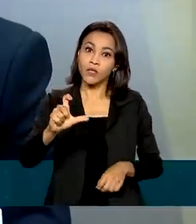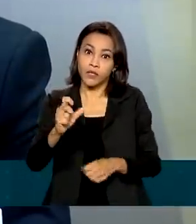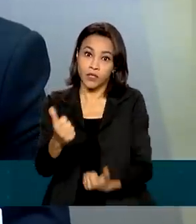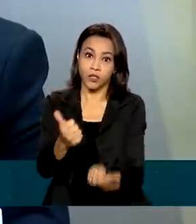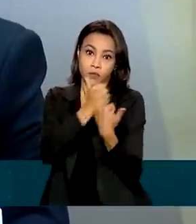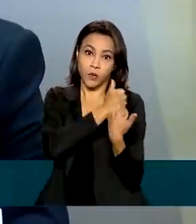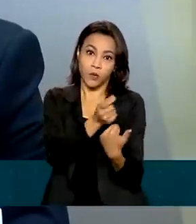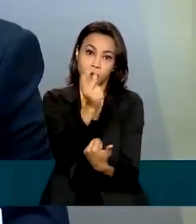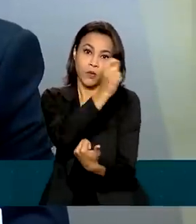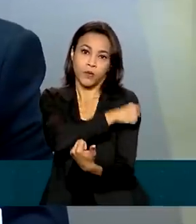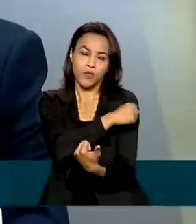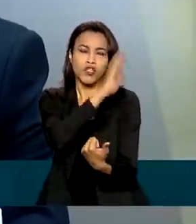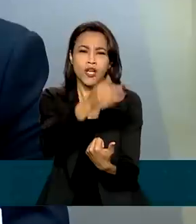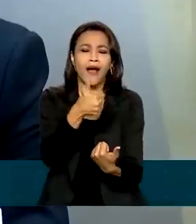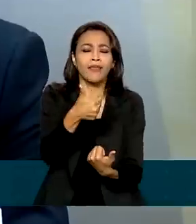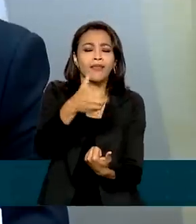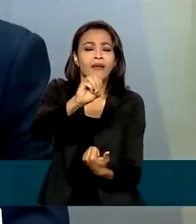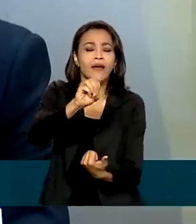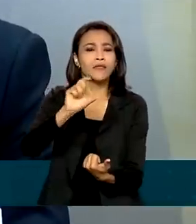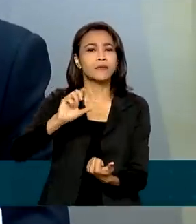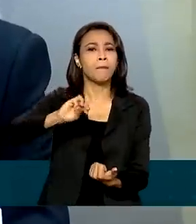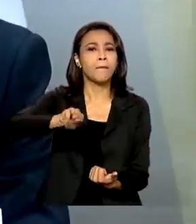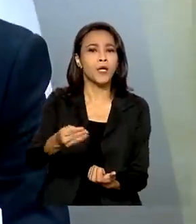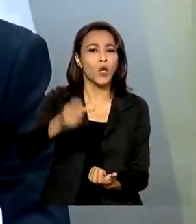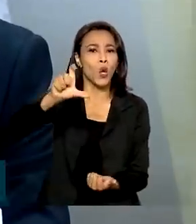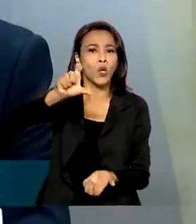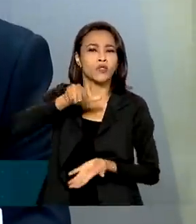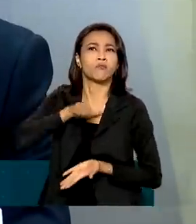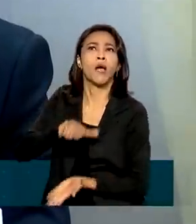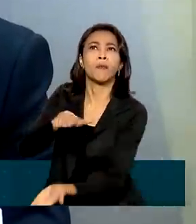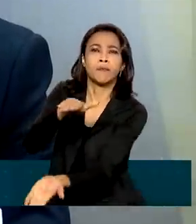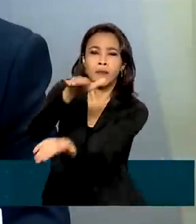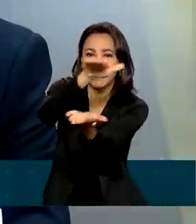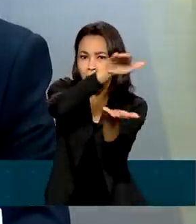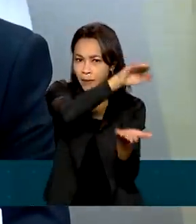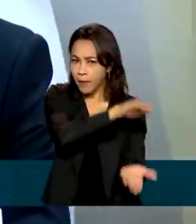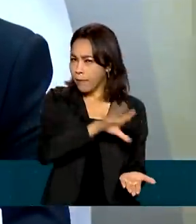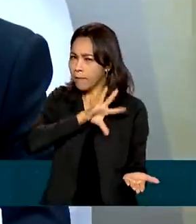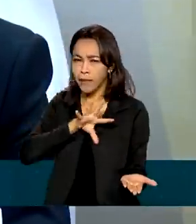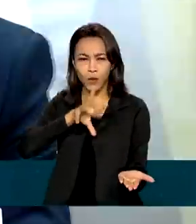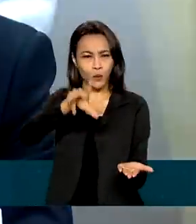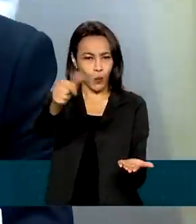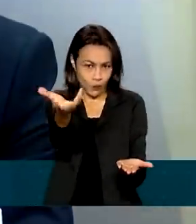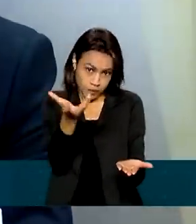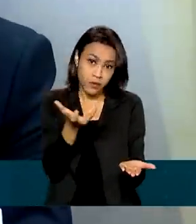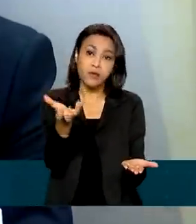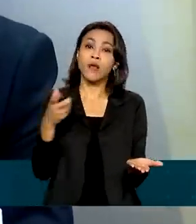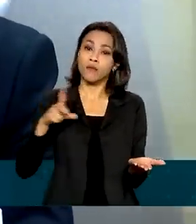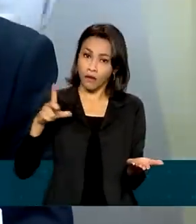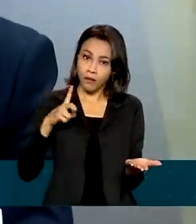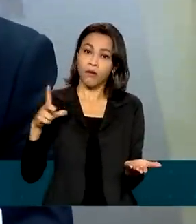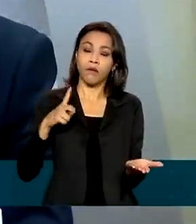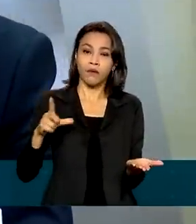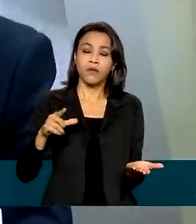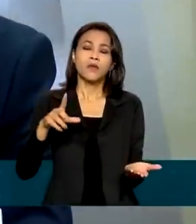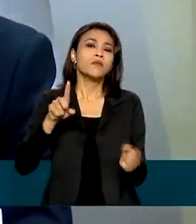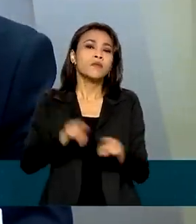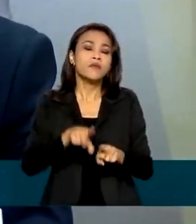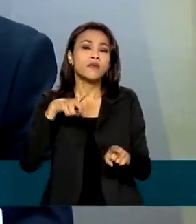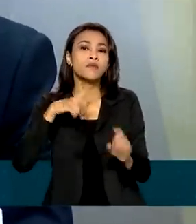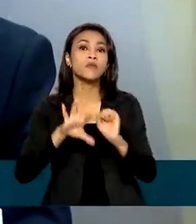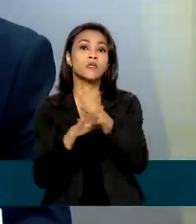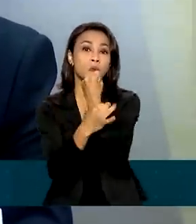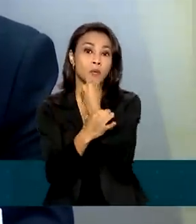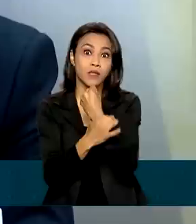10 milhões de vacinas, temos vacinas para todos que assim quiserem. Nós temos segurança para